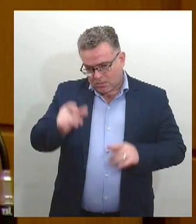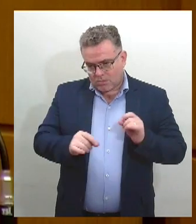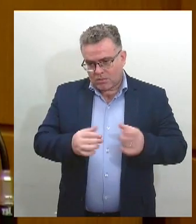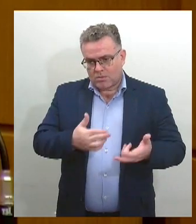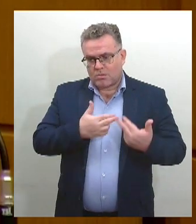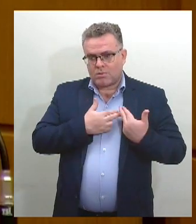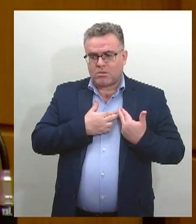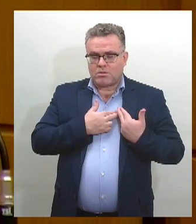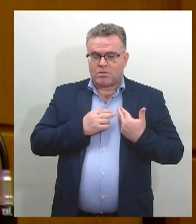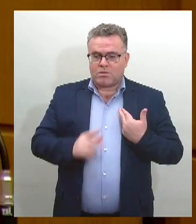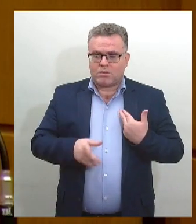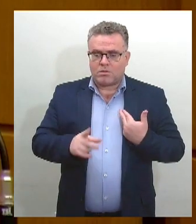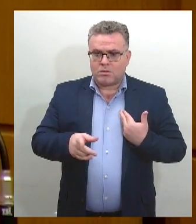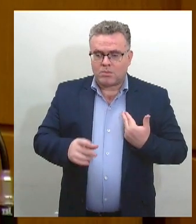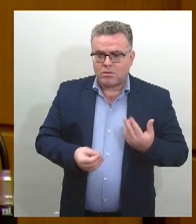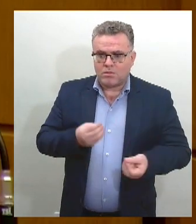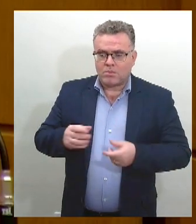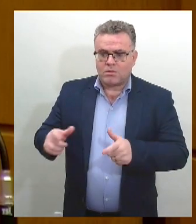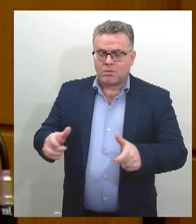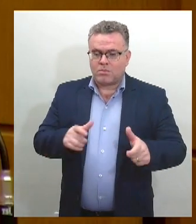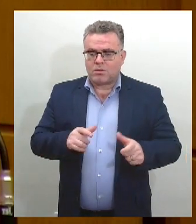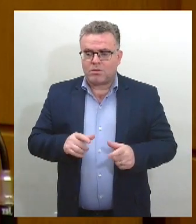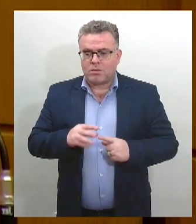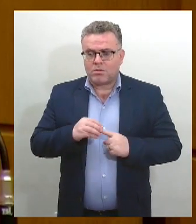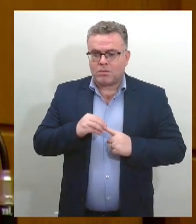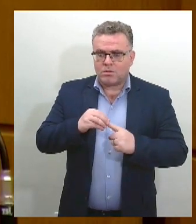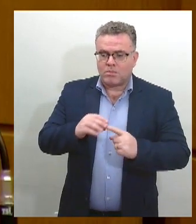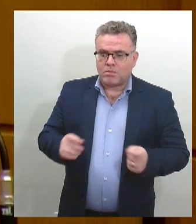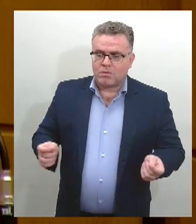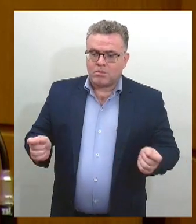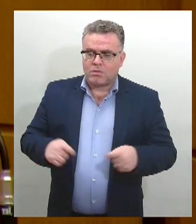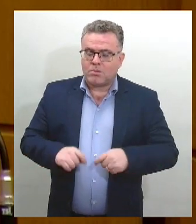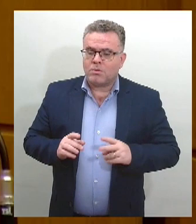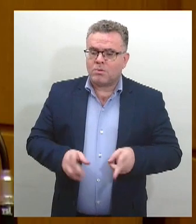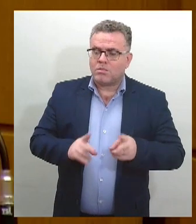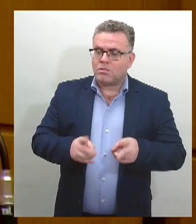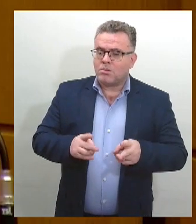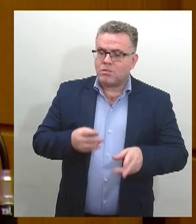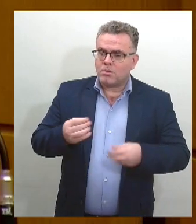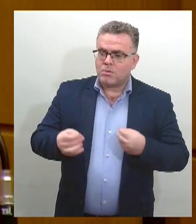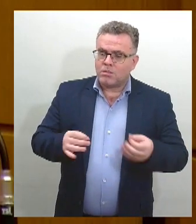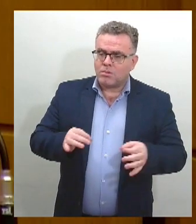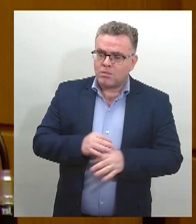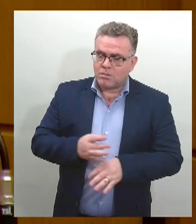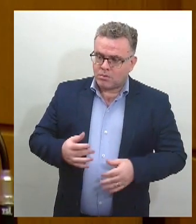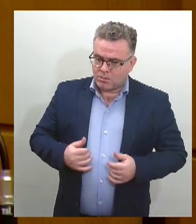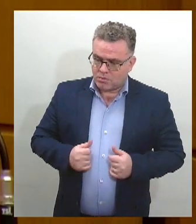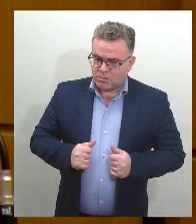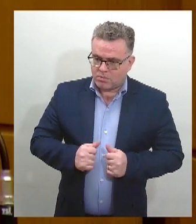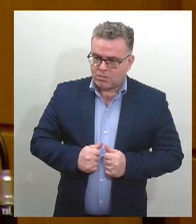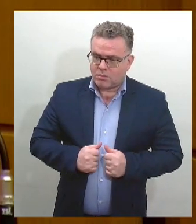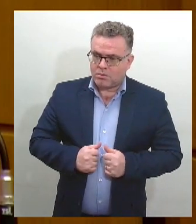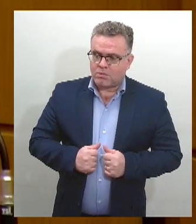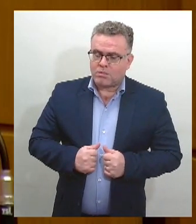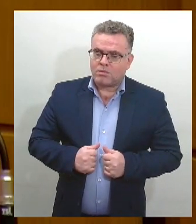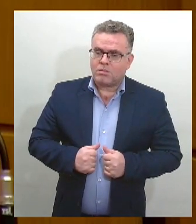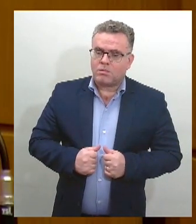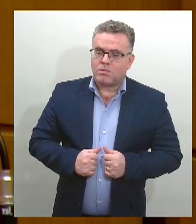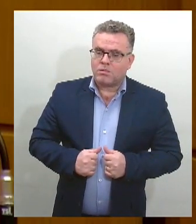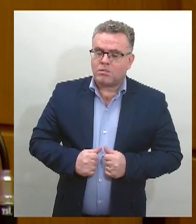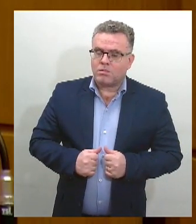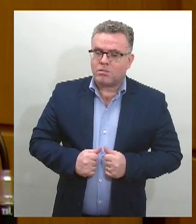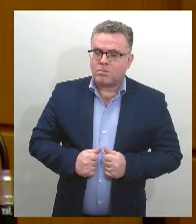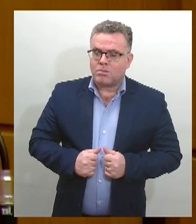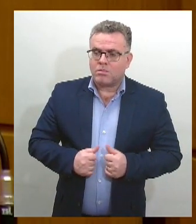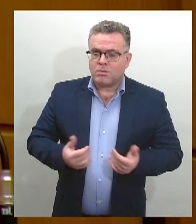é a única ferramenta que nós temos enquanto pessoas pretas. Para a gente conseguir combater o racismo, a gente não vai